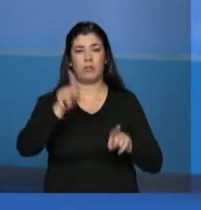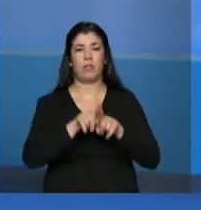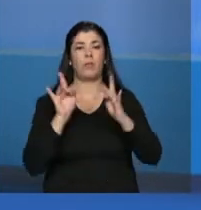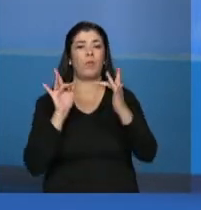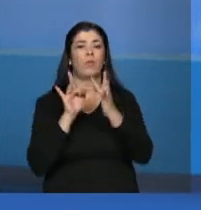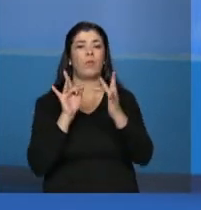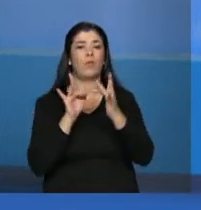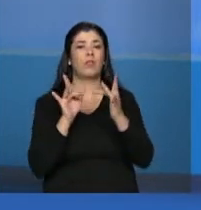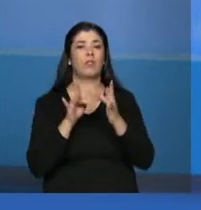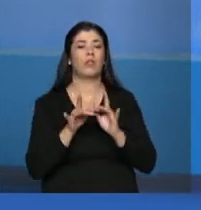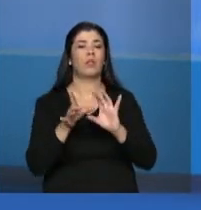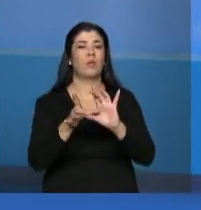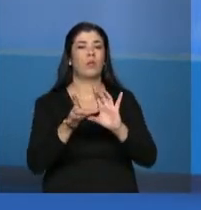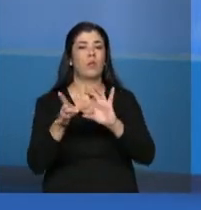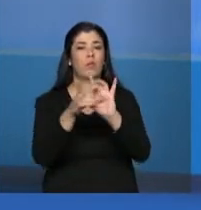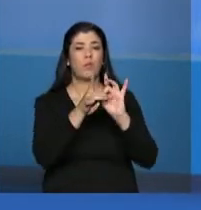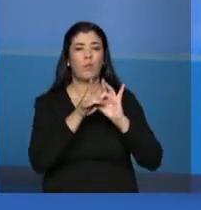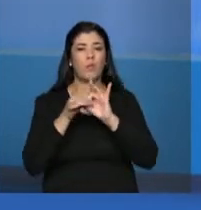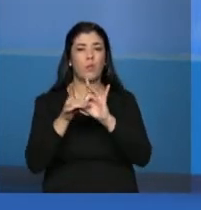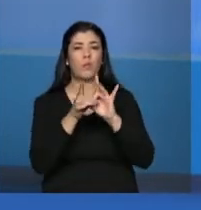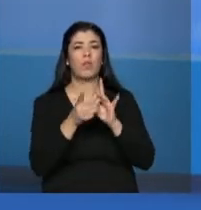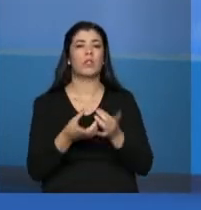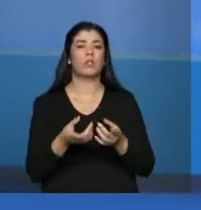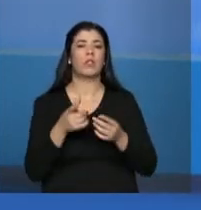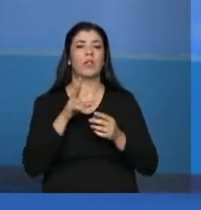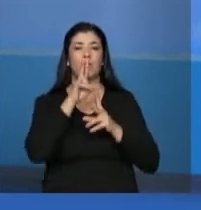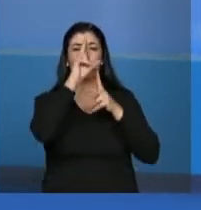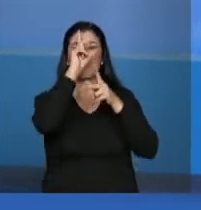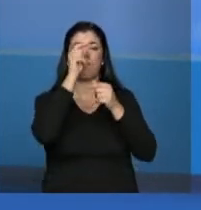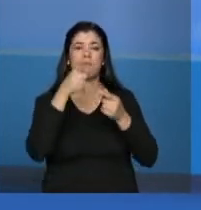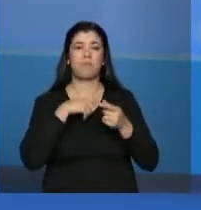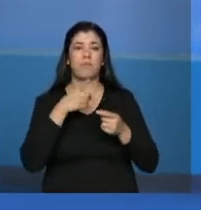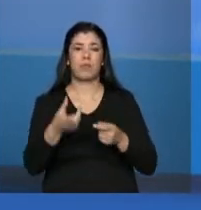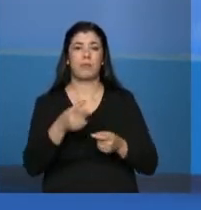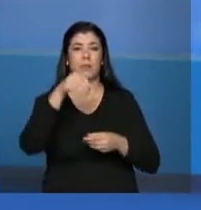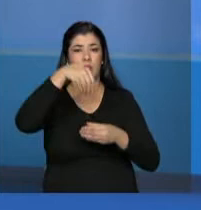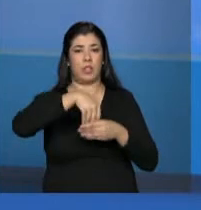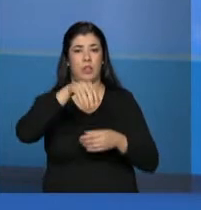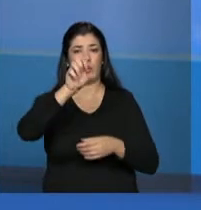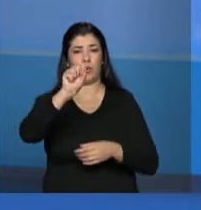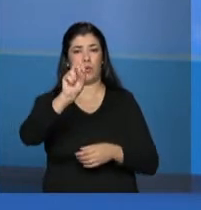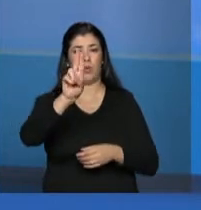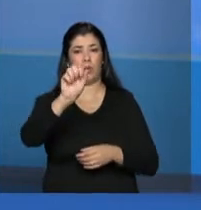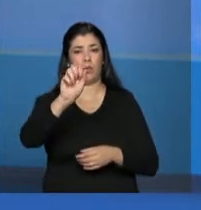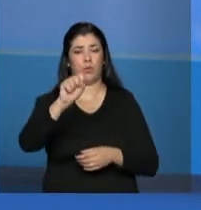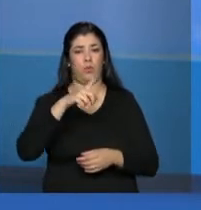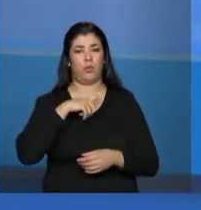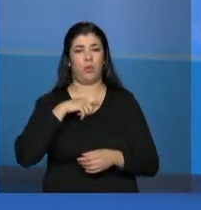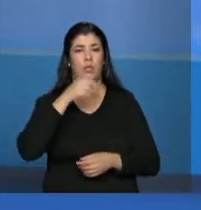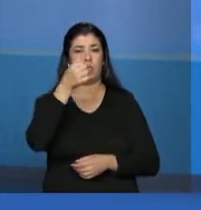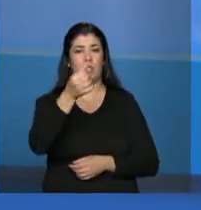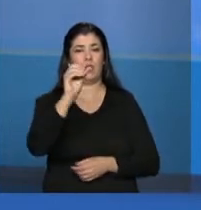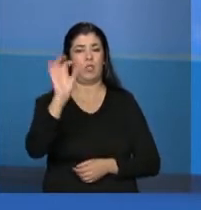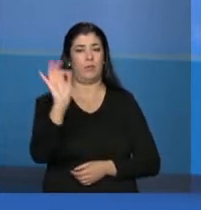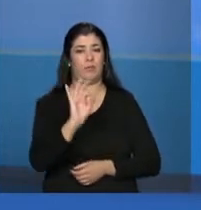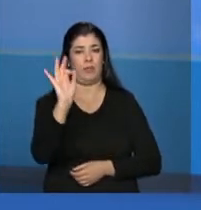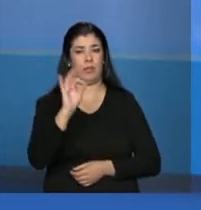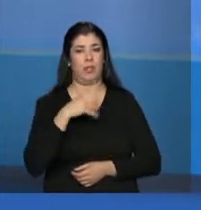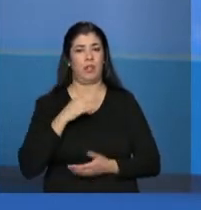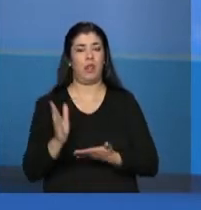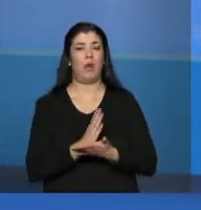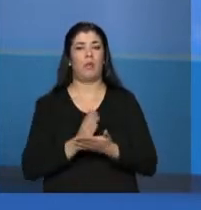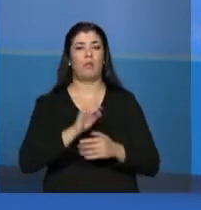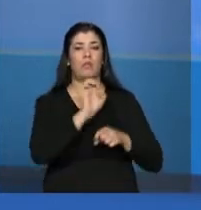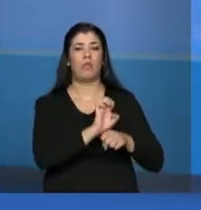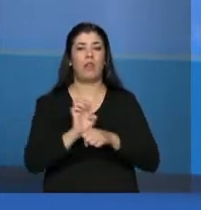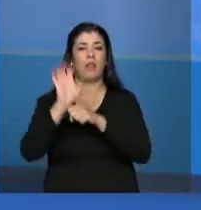fortalecimento de vínculos, que é um outro serviço estruturante do SUAS, ela corresponde a 60% dessa prestação, então, em estados da região